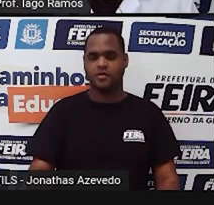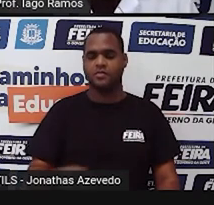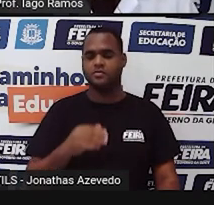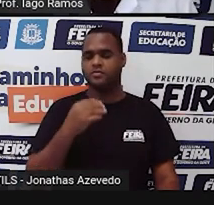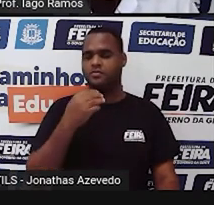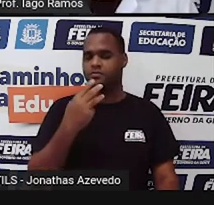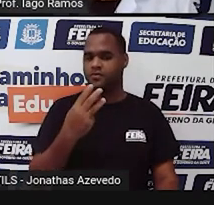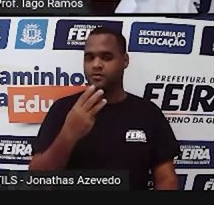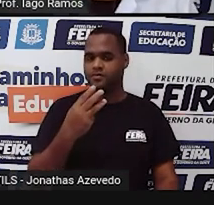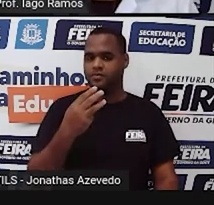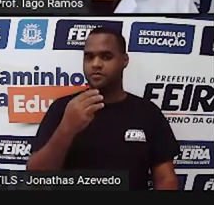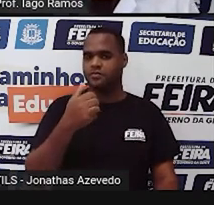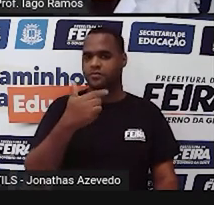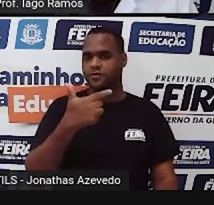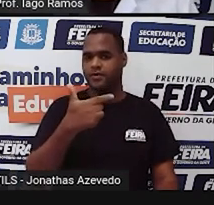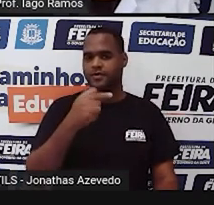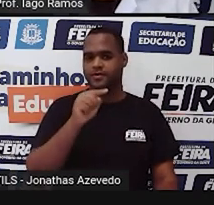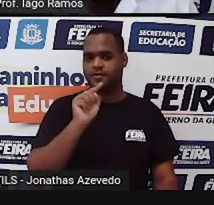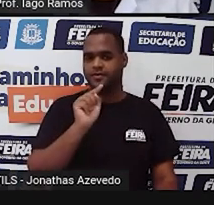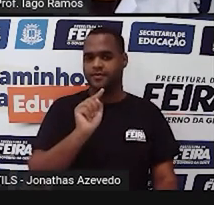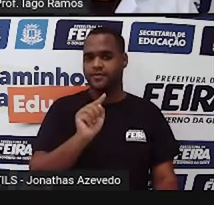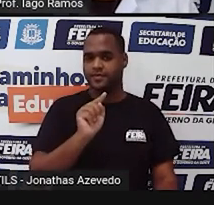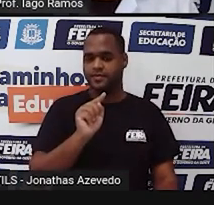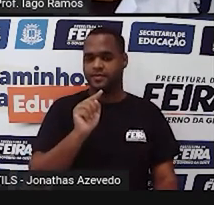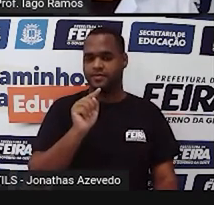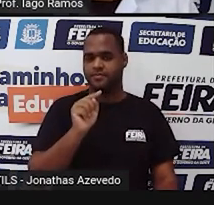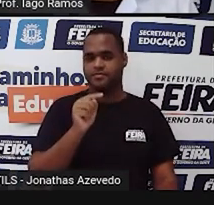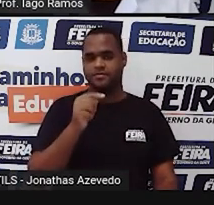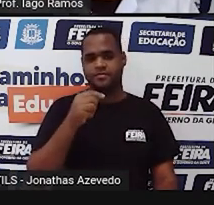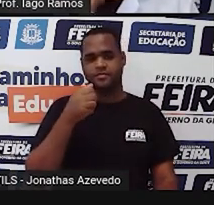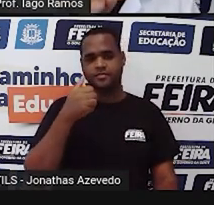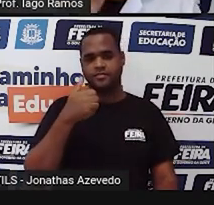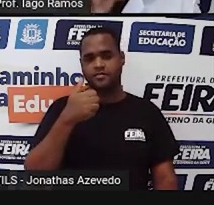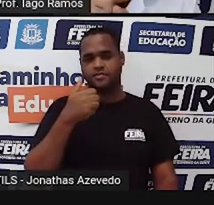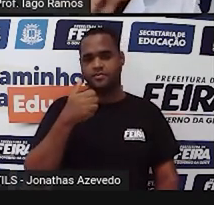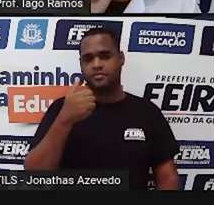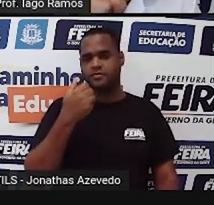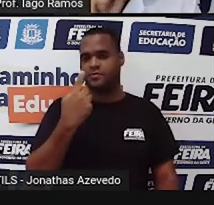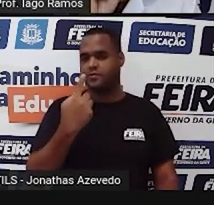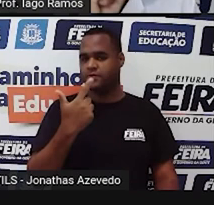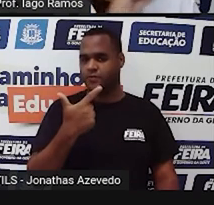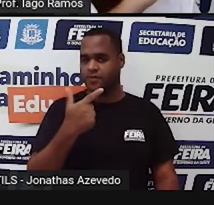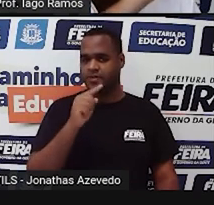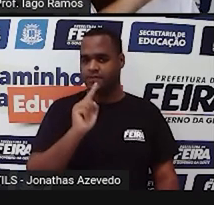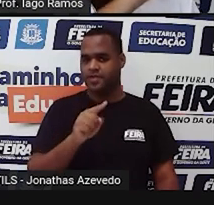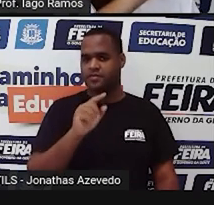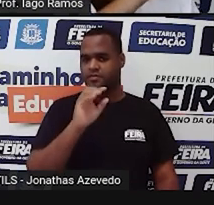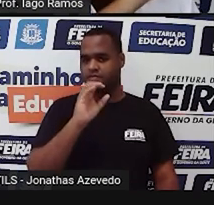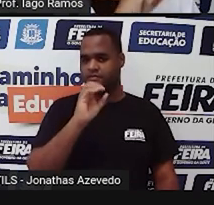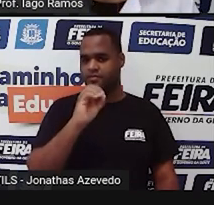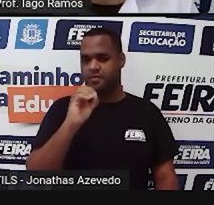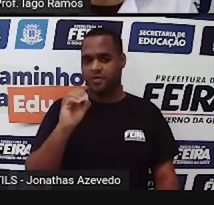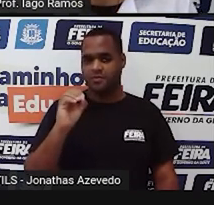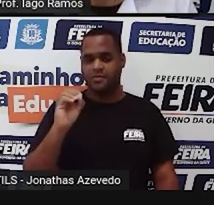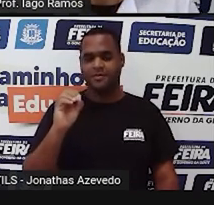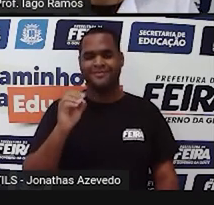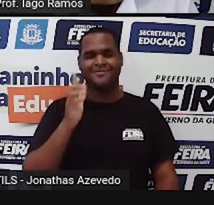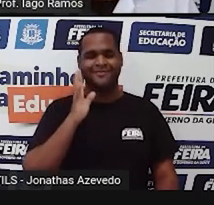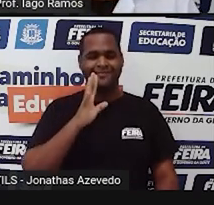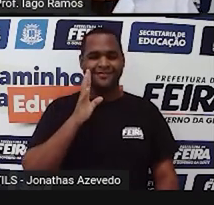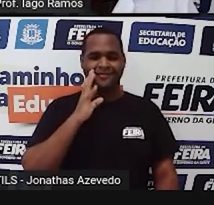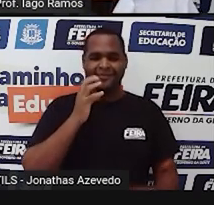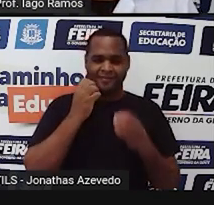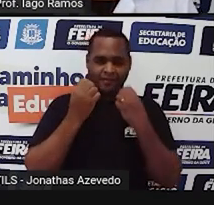três vezes por 10 é o mesmo que multiplicar uma vez por mil. Olha só que bacana.